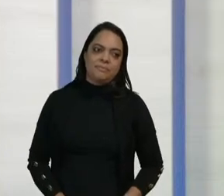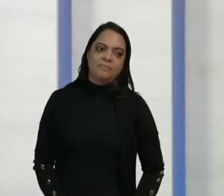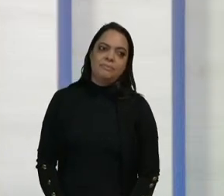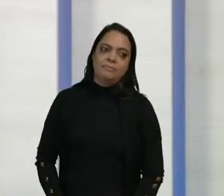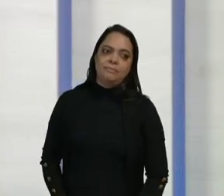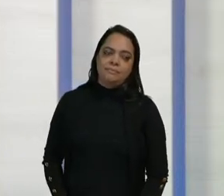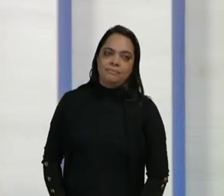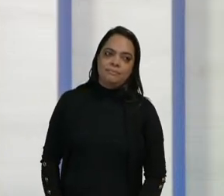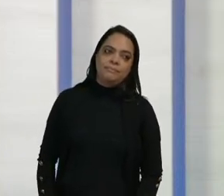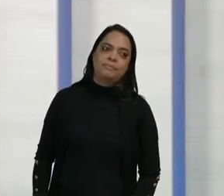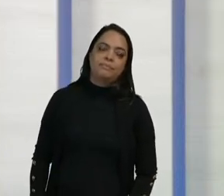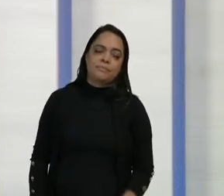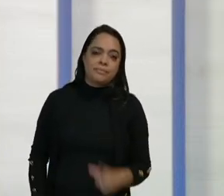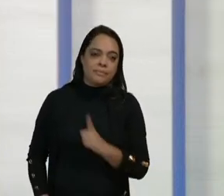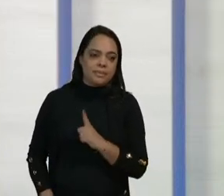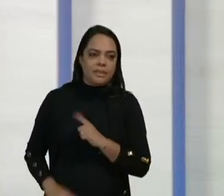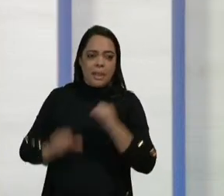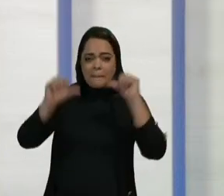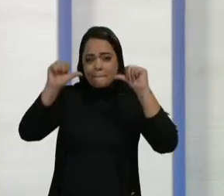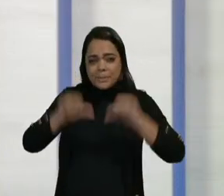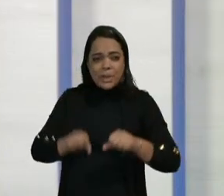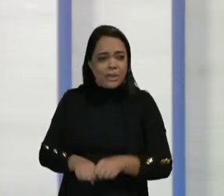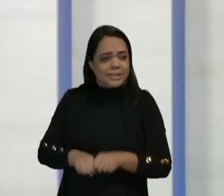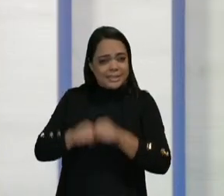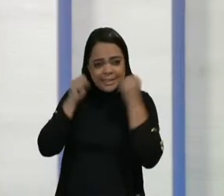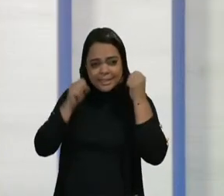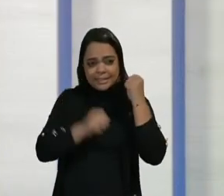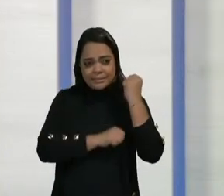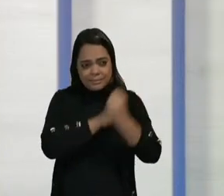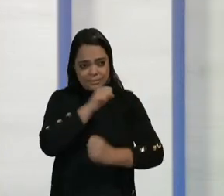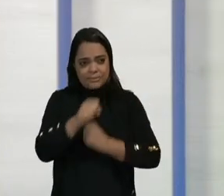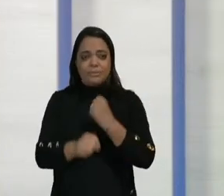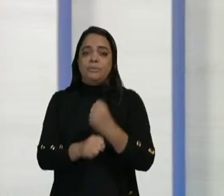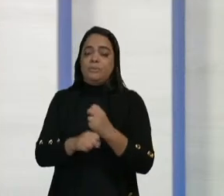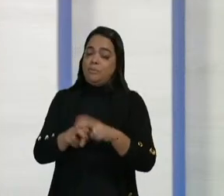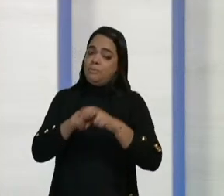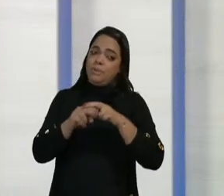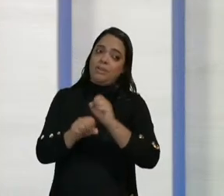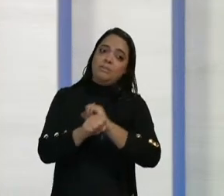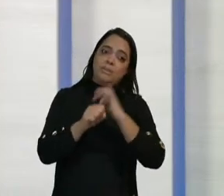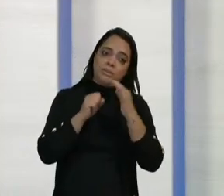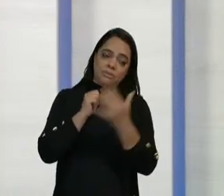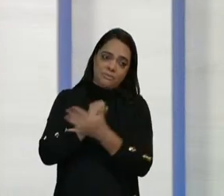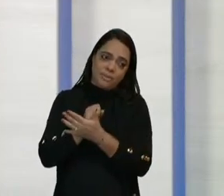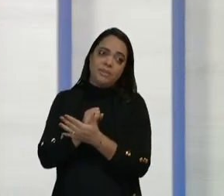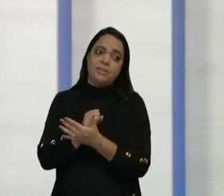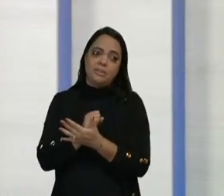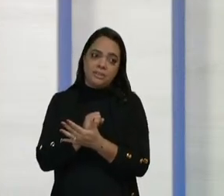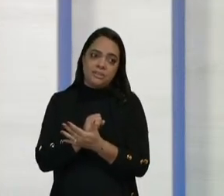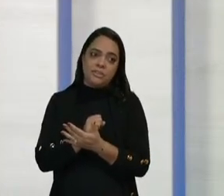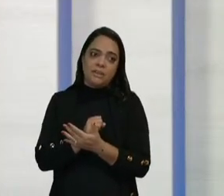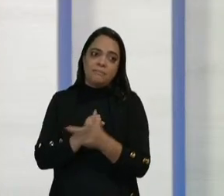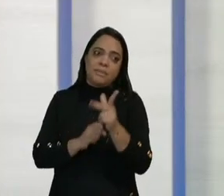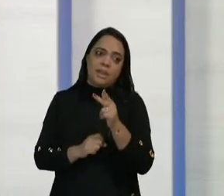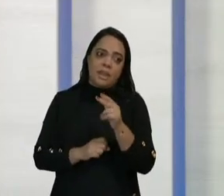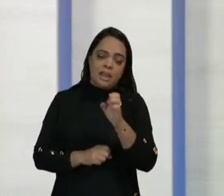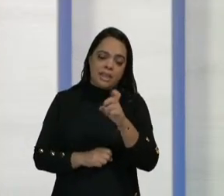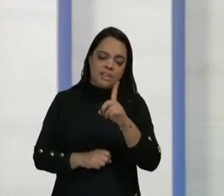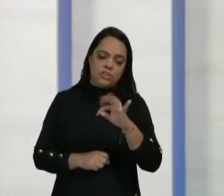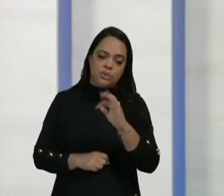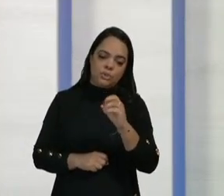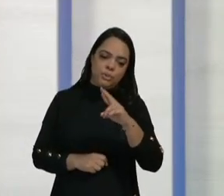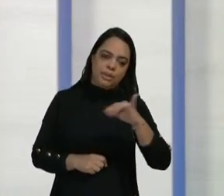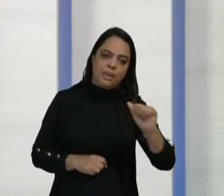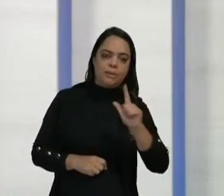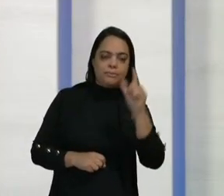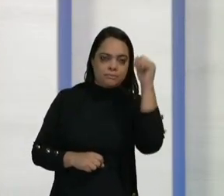Após enfrentar uma das piores crises dos últimos anos, agravada pela pandemia, o mercado editorial brasileiro começa a ganhar